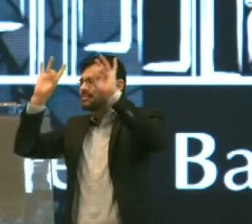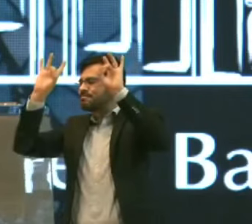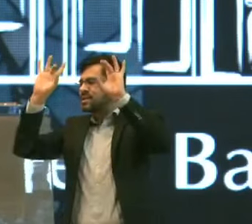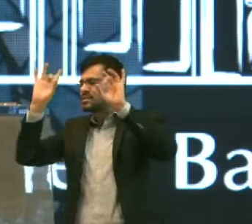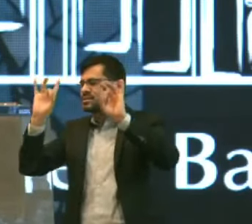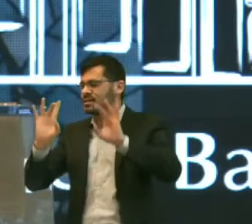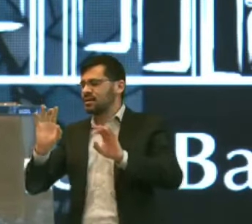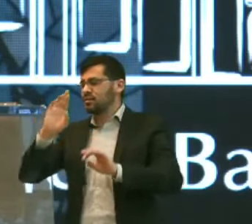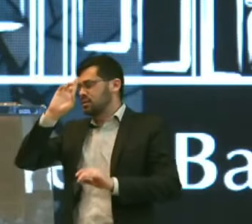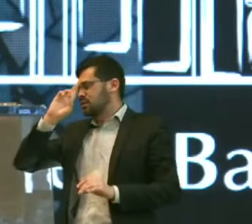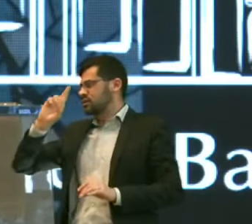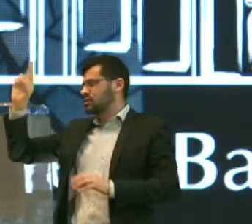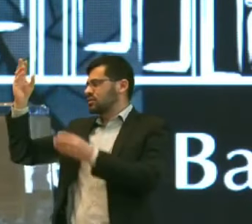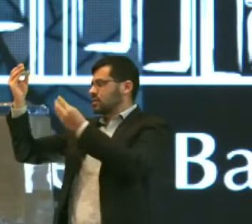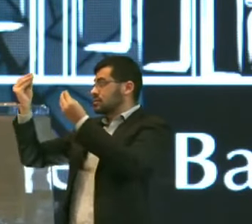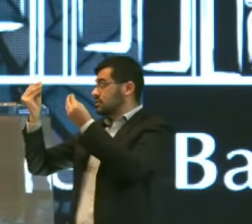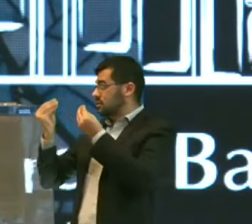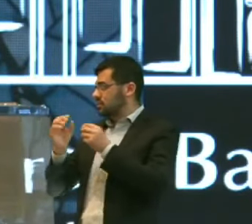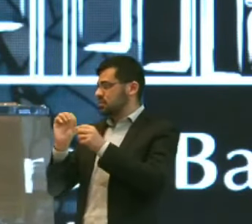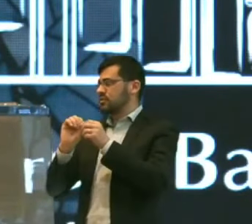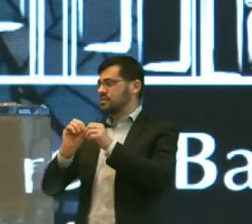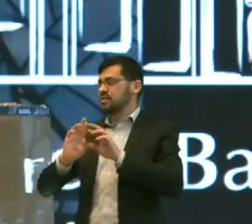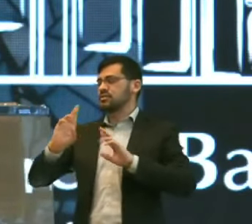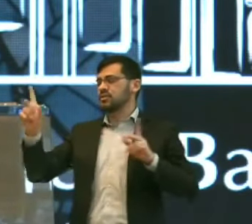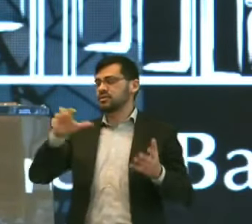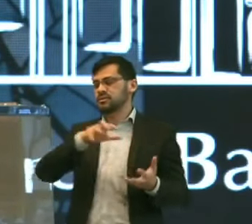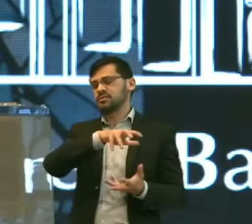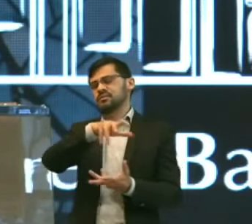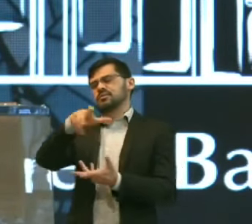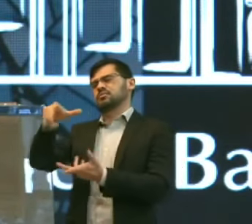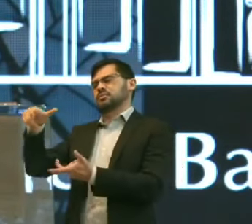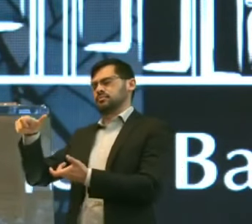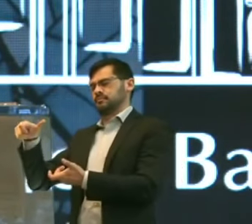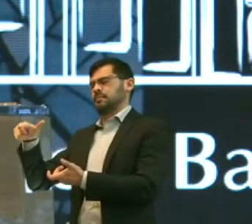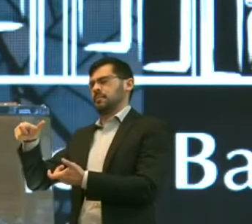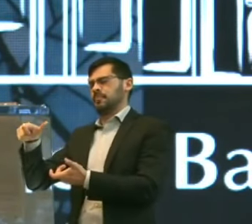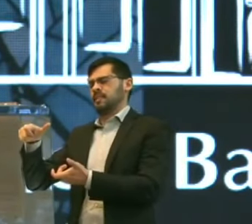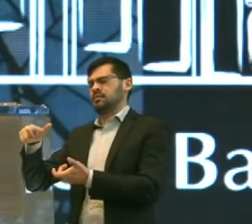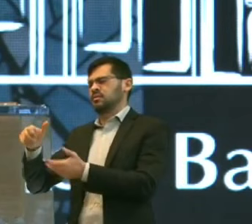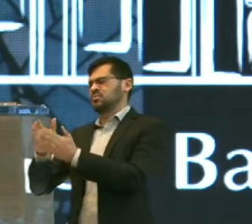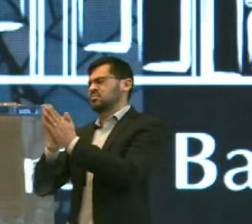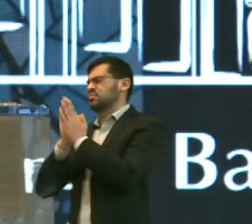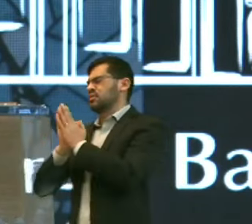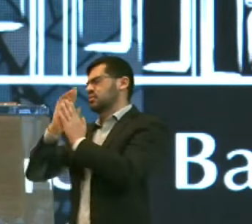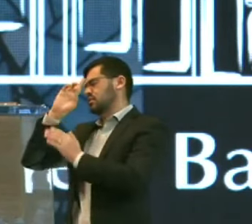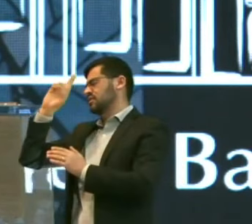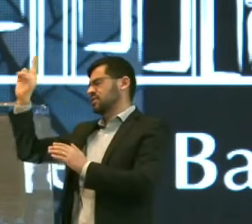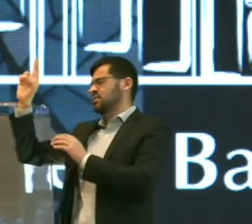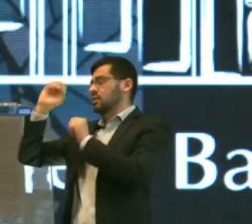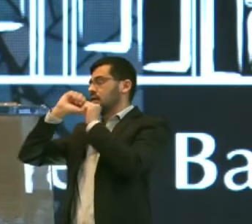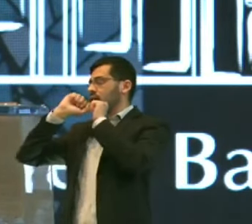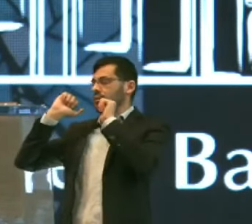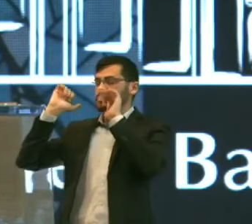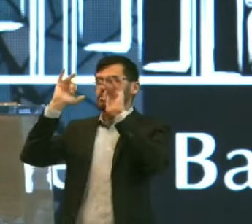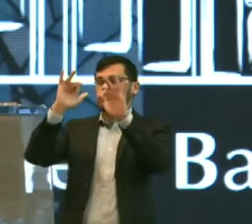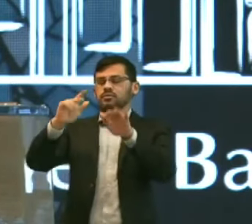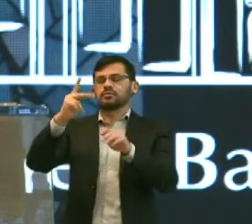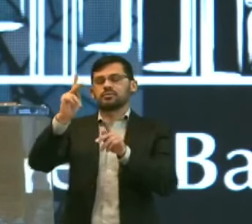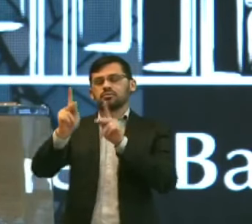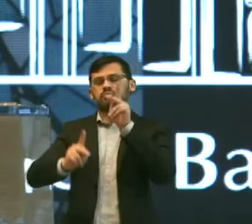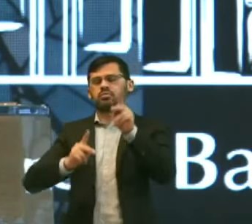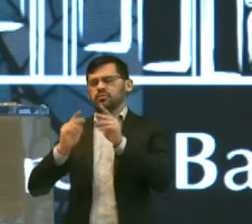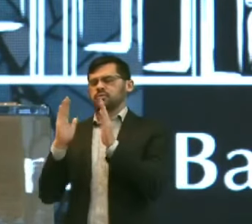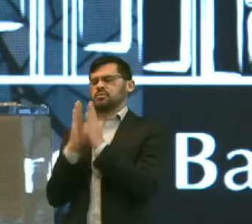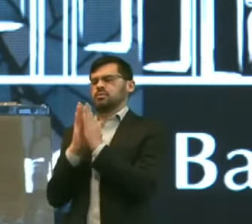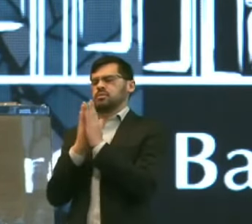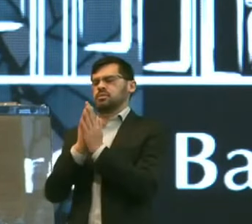Que o Senhor Está nos dando Para fazer diferença Nessa terra Então Senhor Abençoe o teu povo E aquilo que